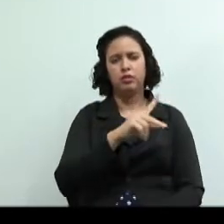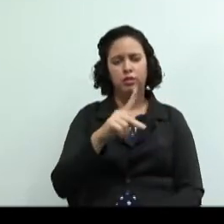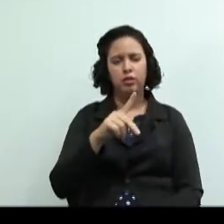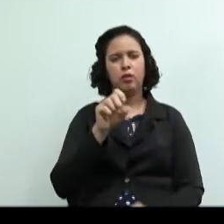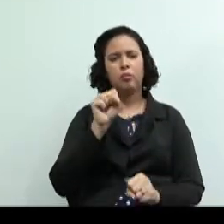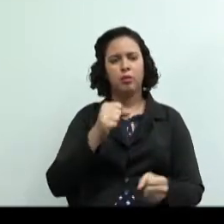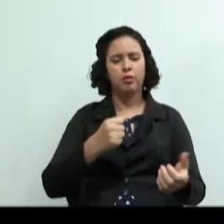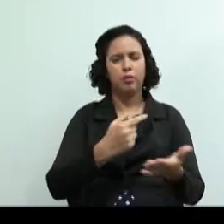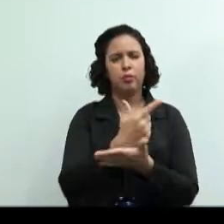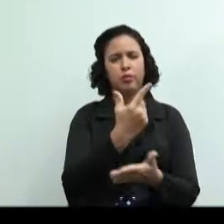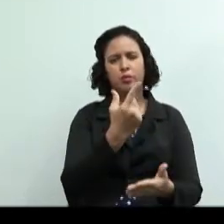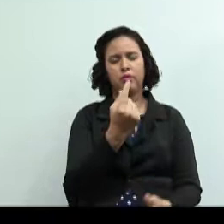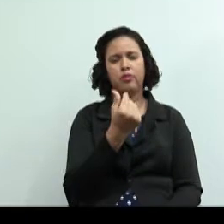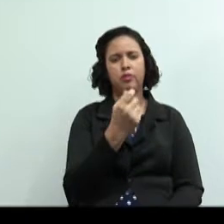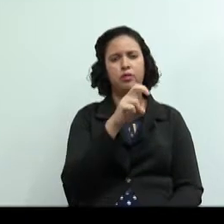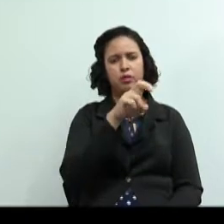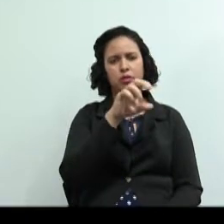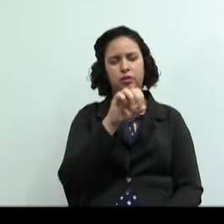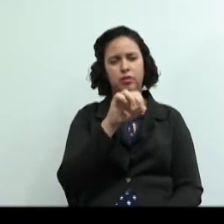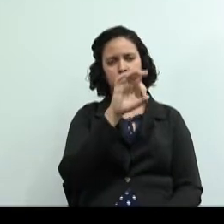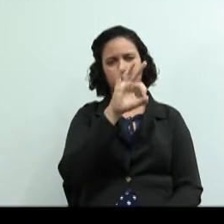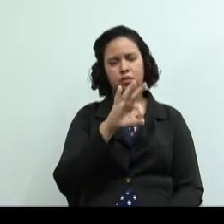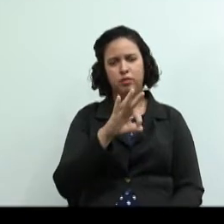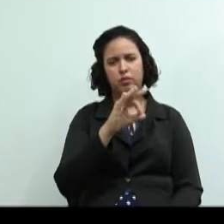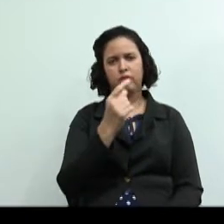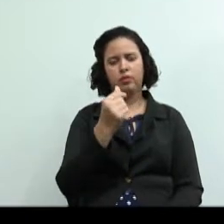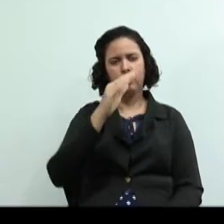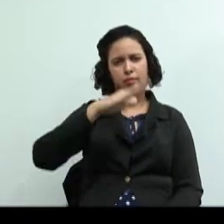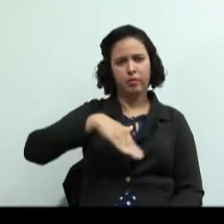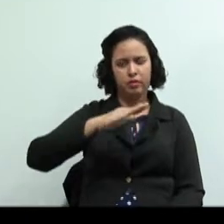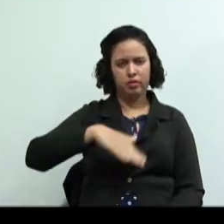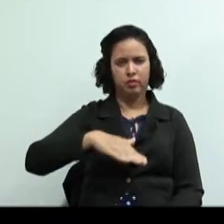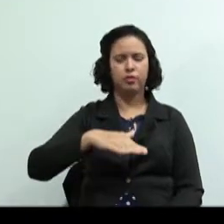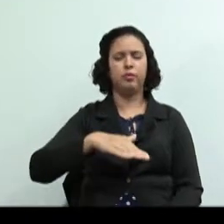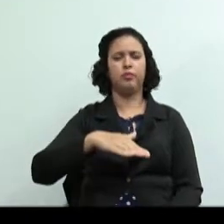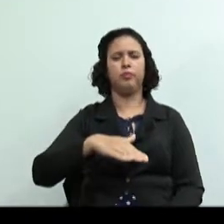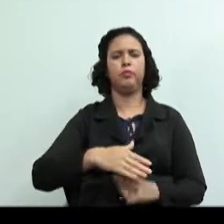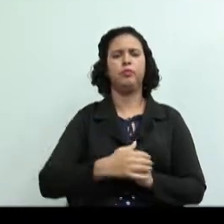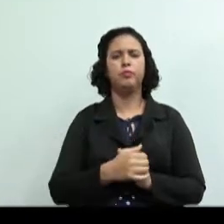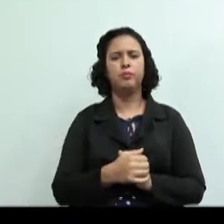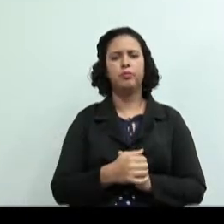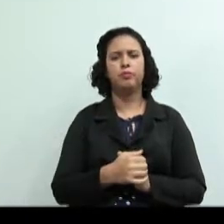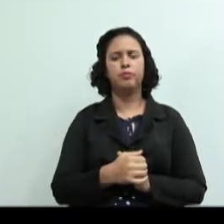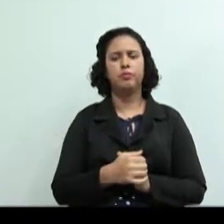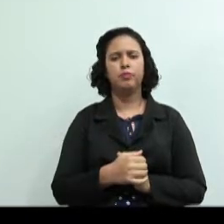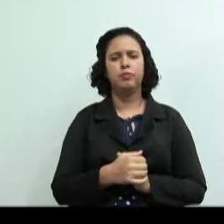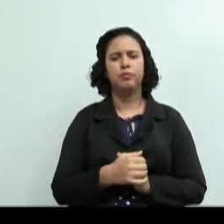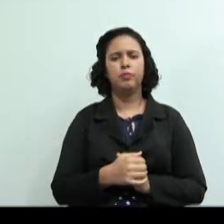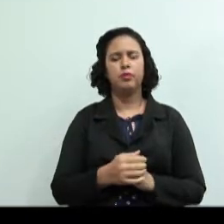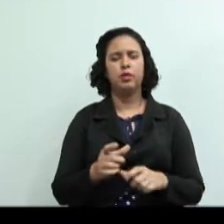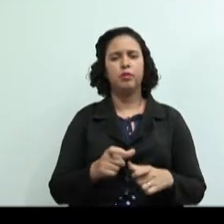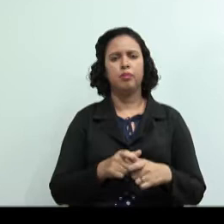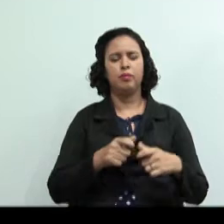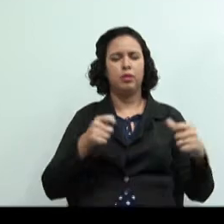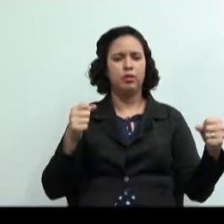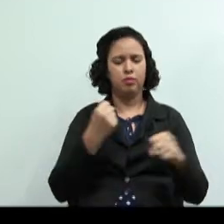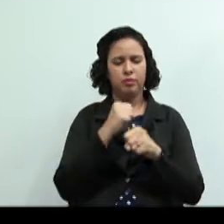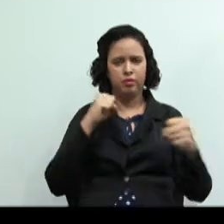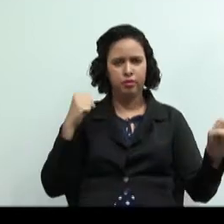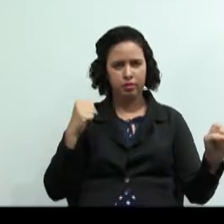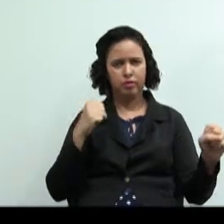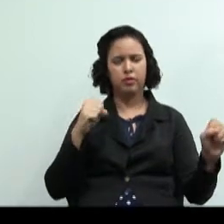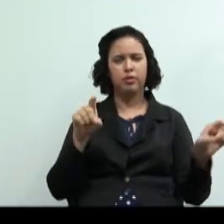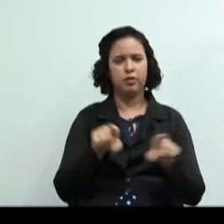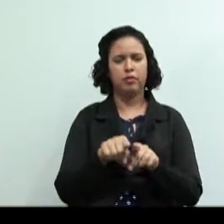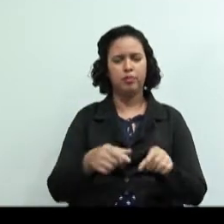ser comprados por um valor até 50% abaixo do encontrado no mercado maiores e com melhor acabamento que os oferecidos